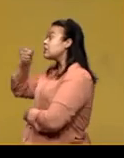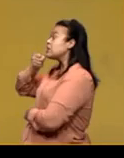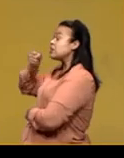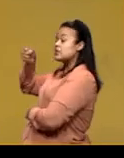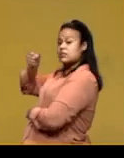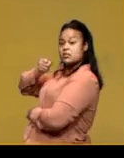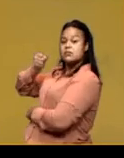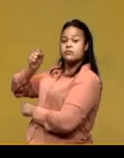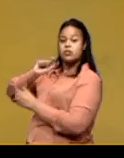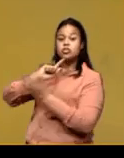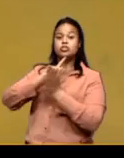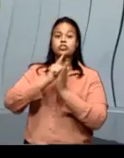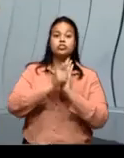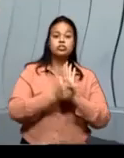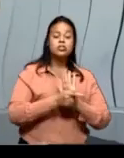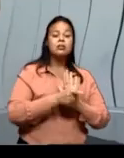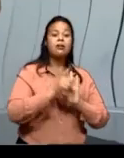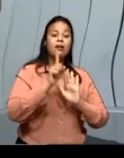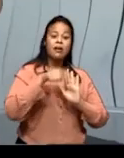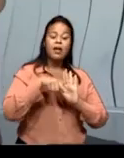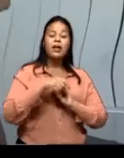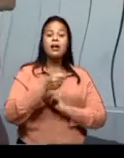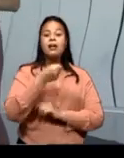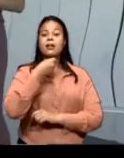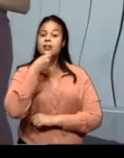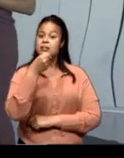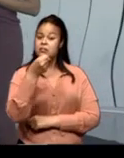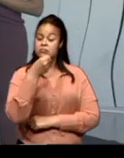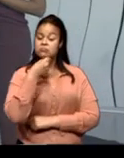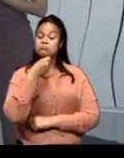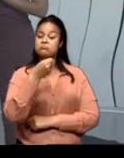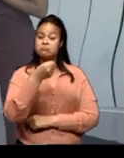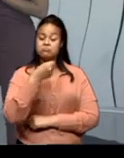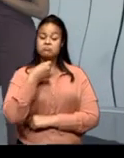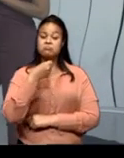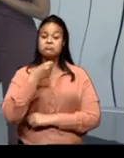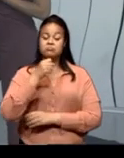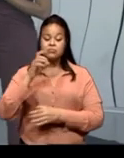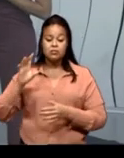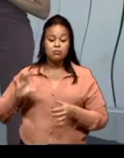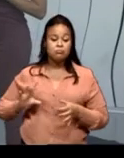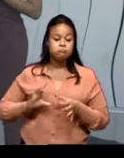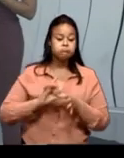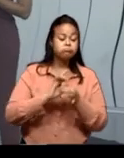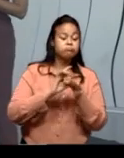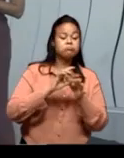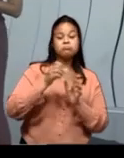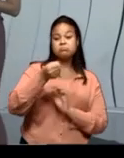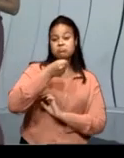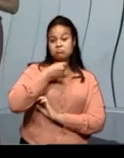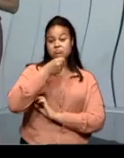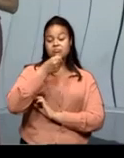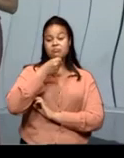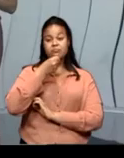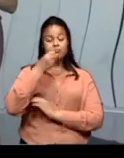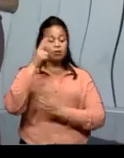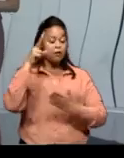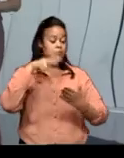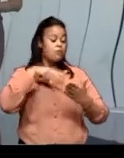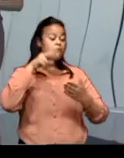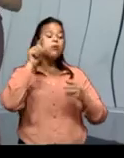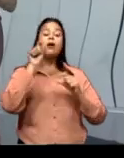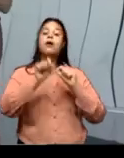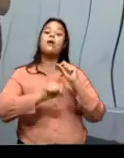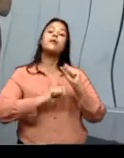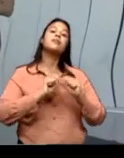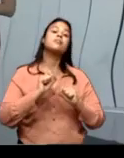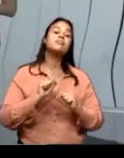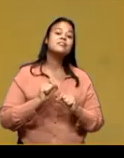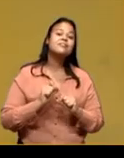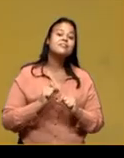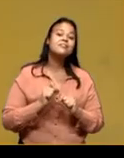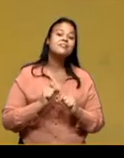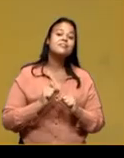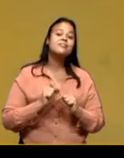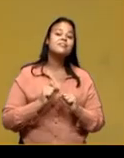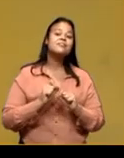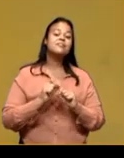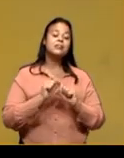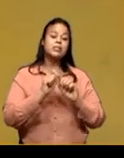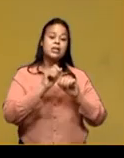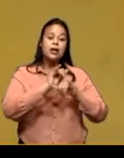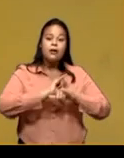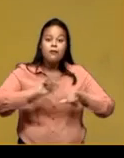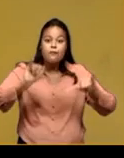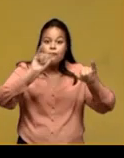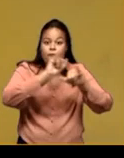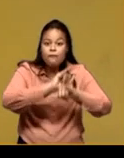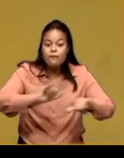O gênero textual é entrevista. E aí, dentro da entrevista, nós vamos ver que ela é informativa.